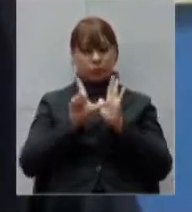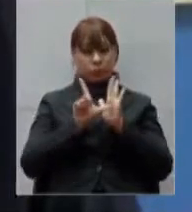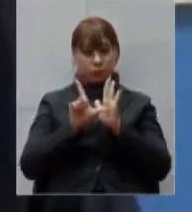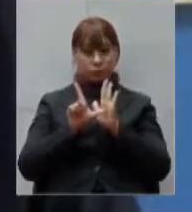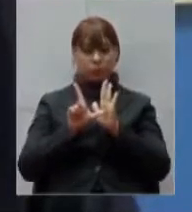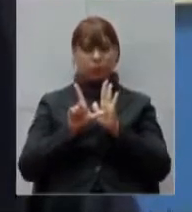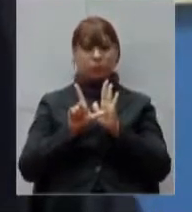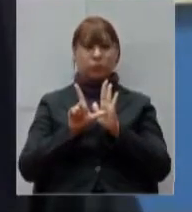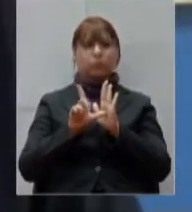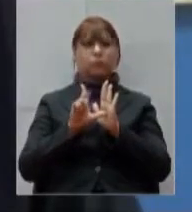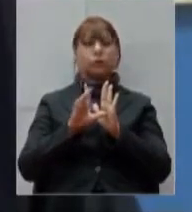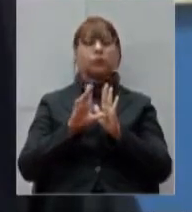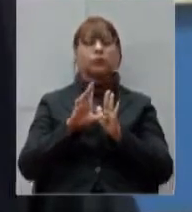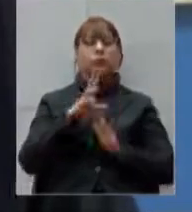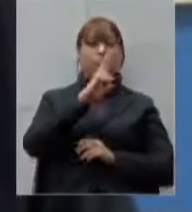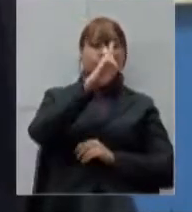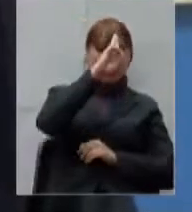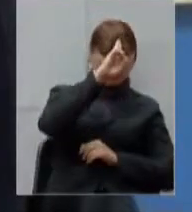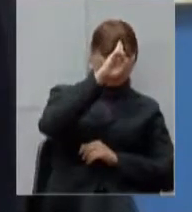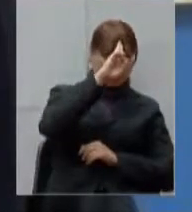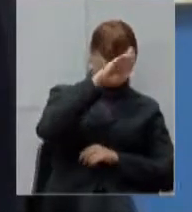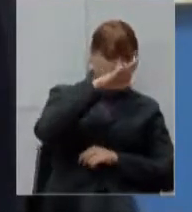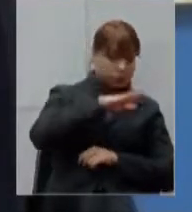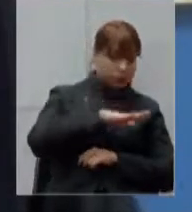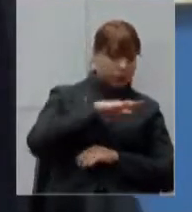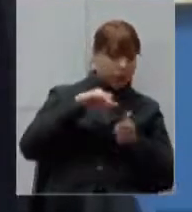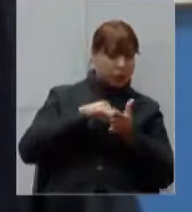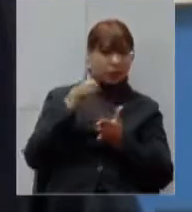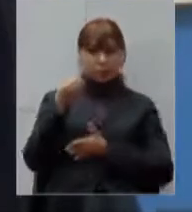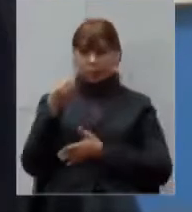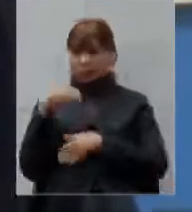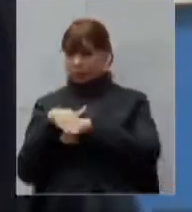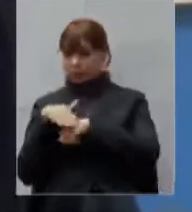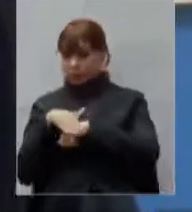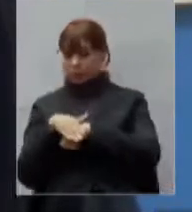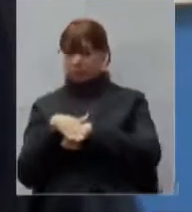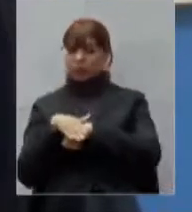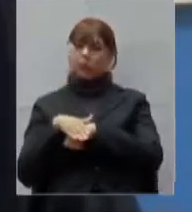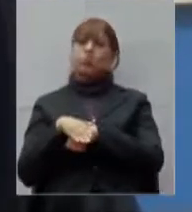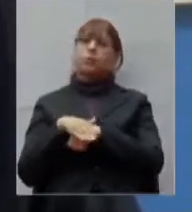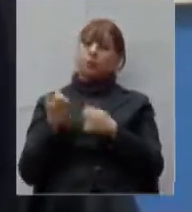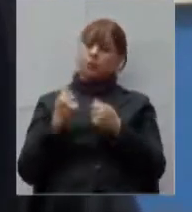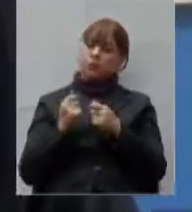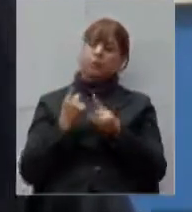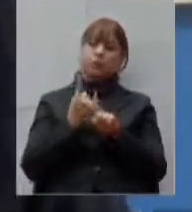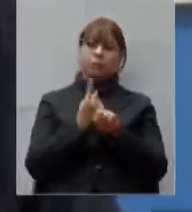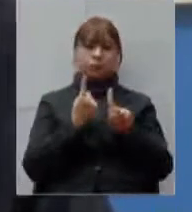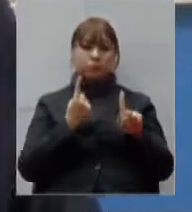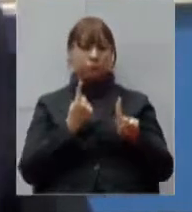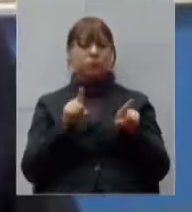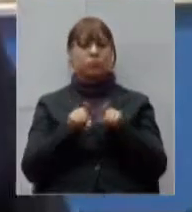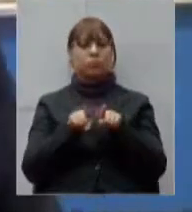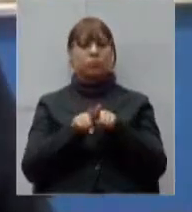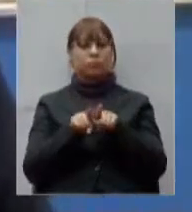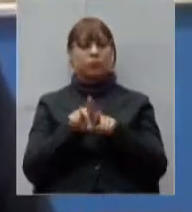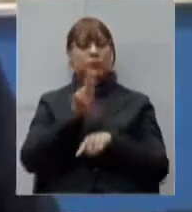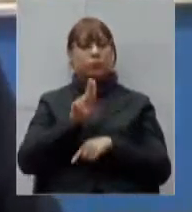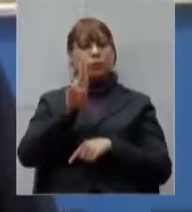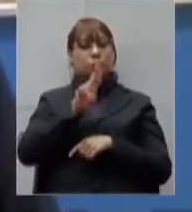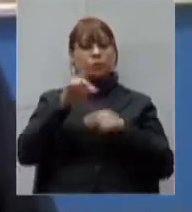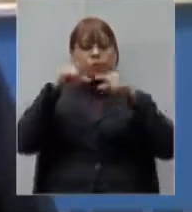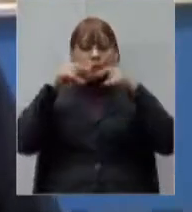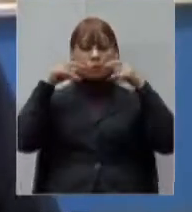com as devidas regras de distanciamento uso de máscara número